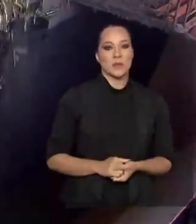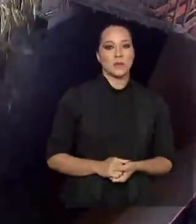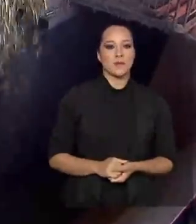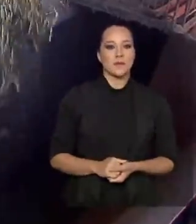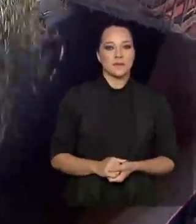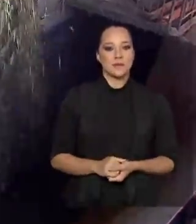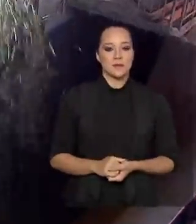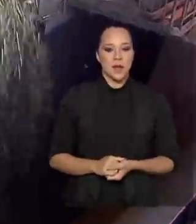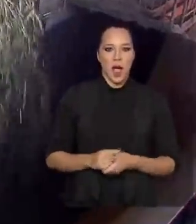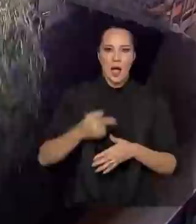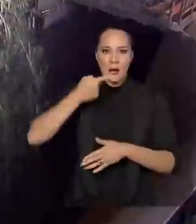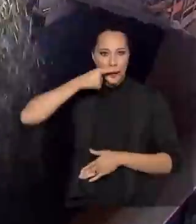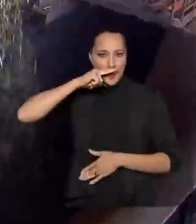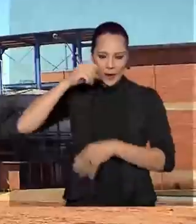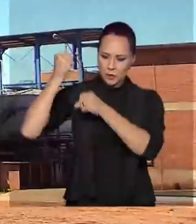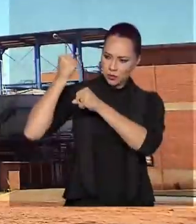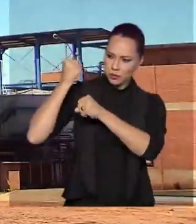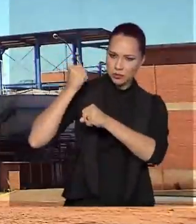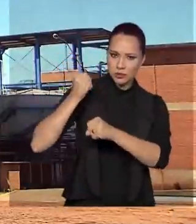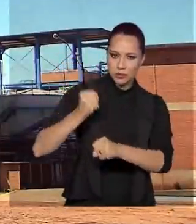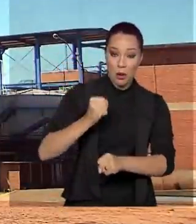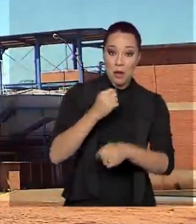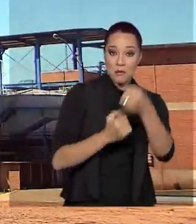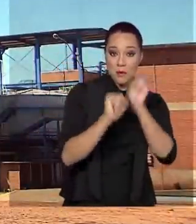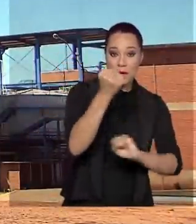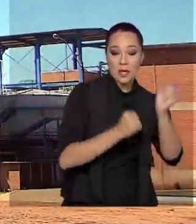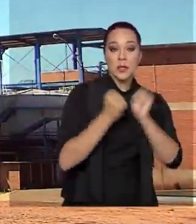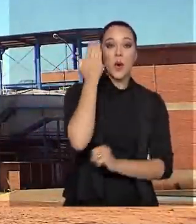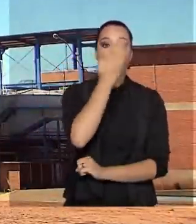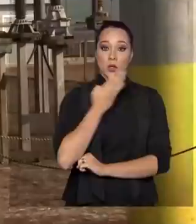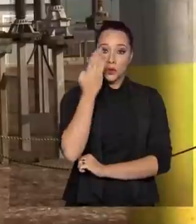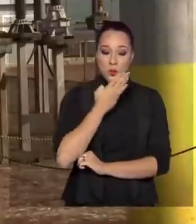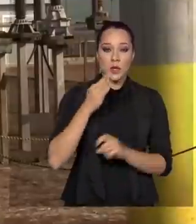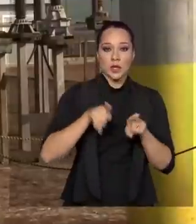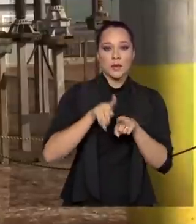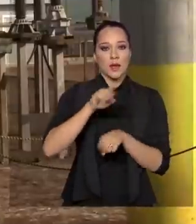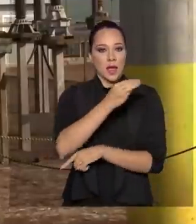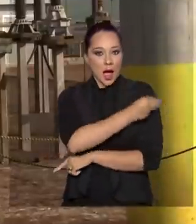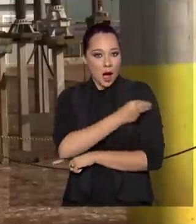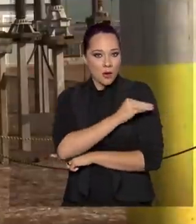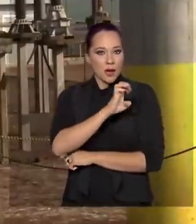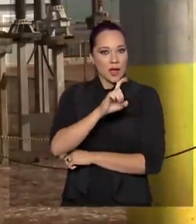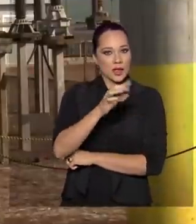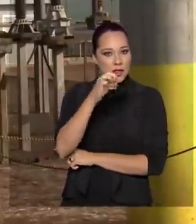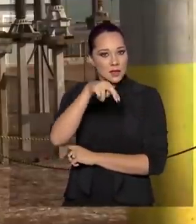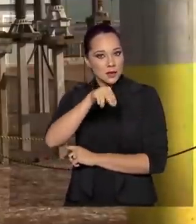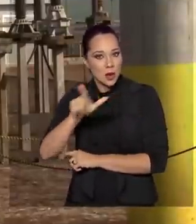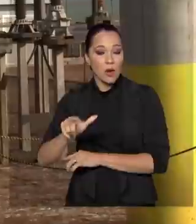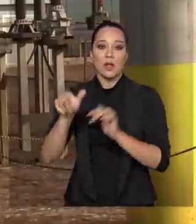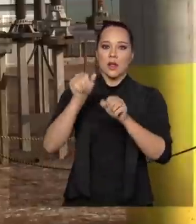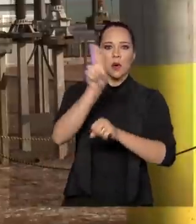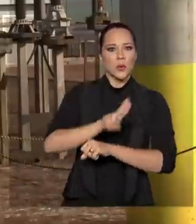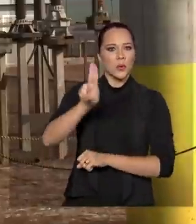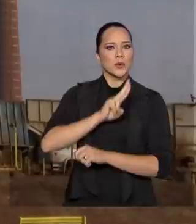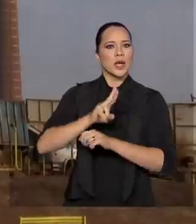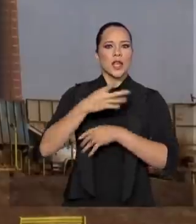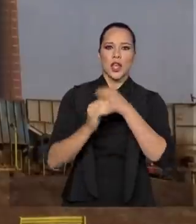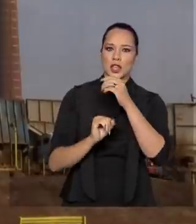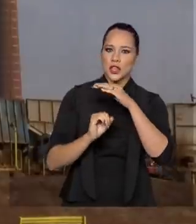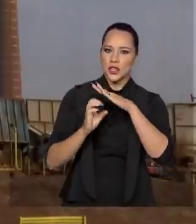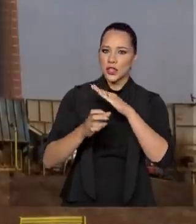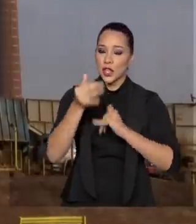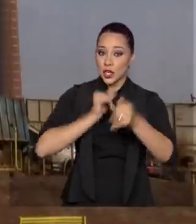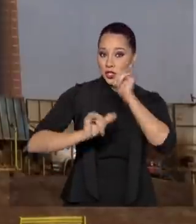A cana, além de ser matéria-prima para a fabricação do açúcar e do etanol, também pode ser usada para a geração de energia elétrica.